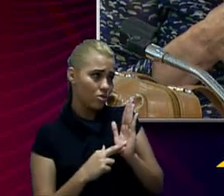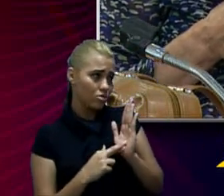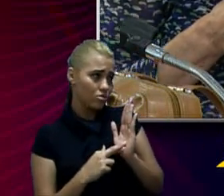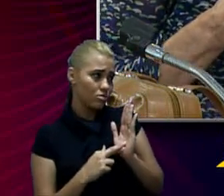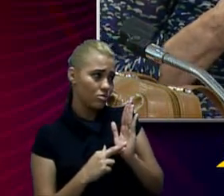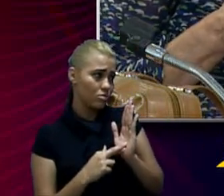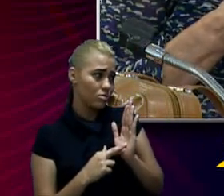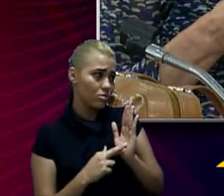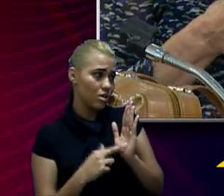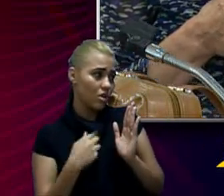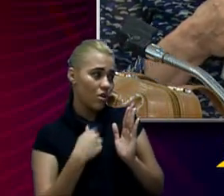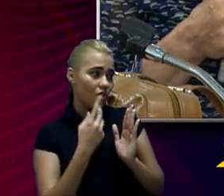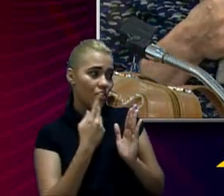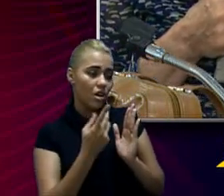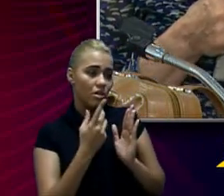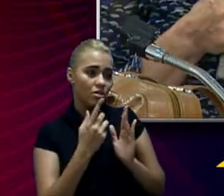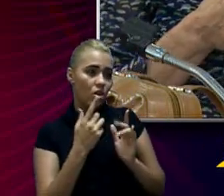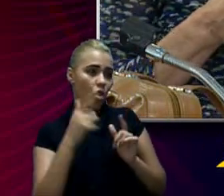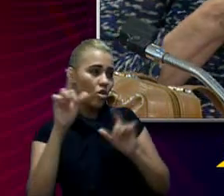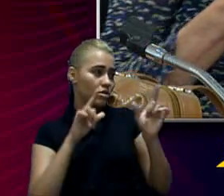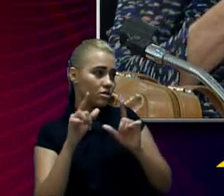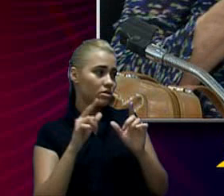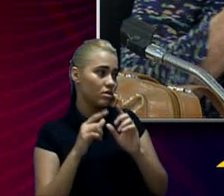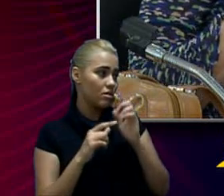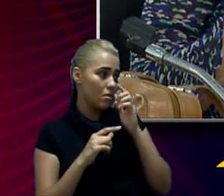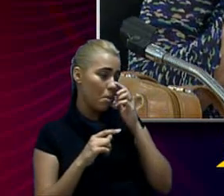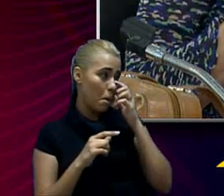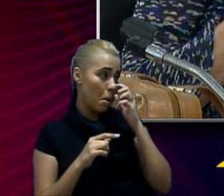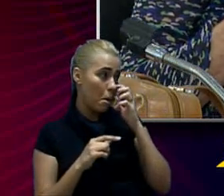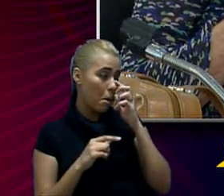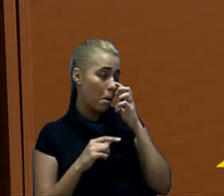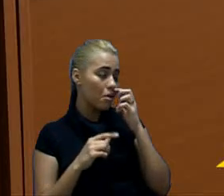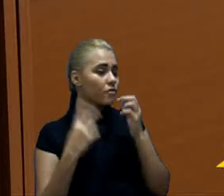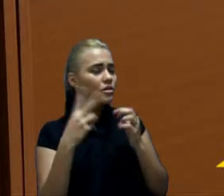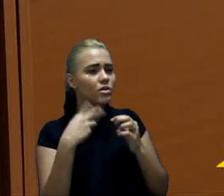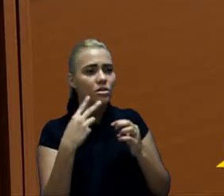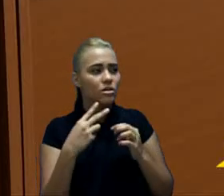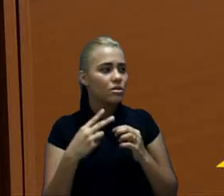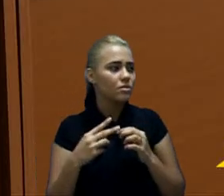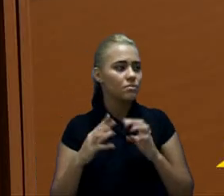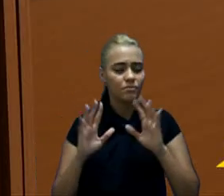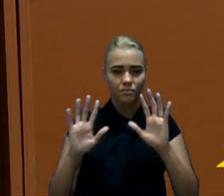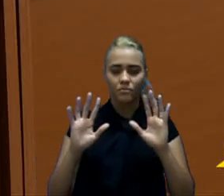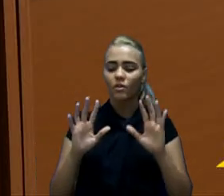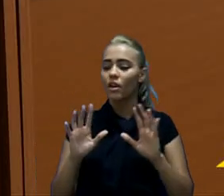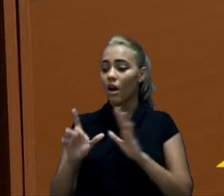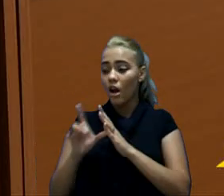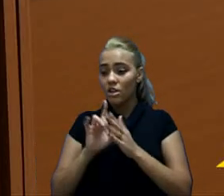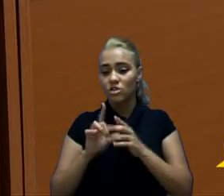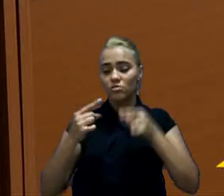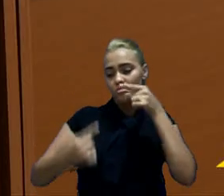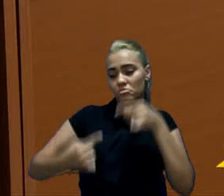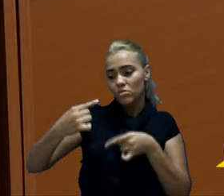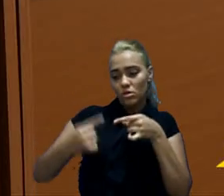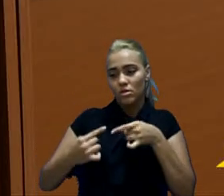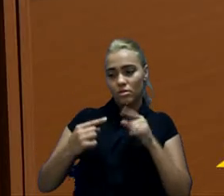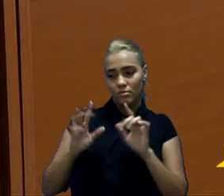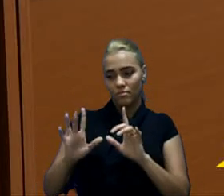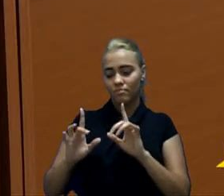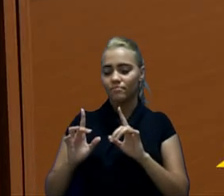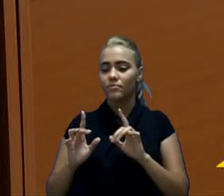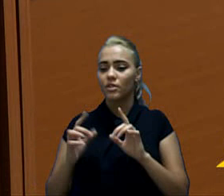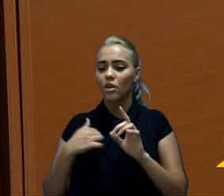Não estou falando nada. Vereadora, só para, antes de retomar os debates aqui com a mesa estendida,